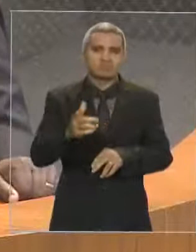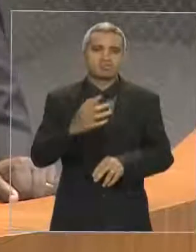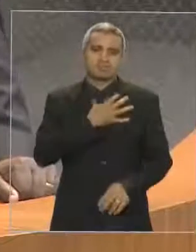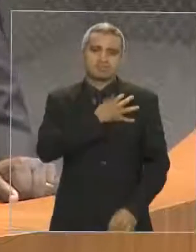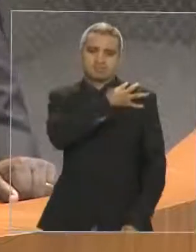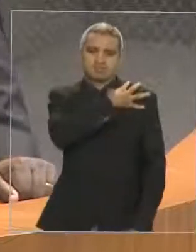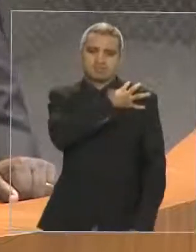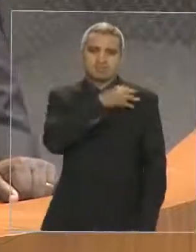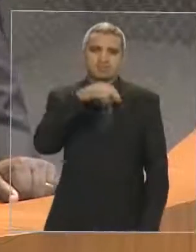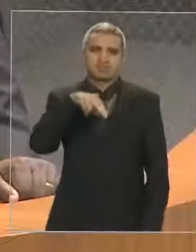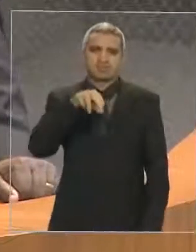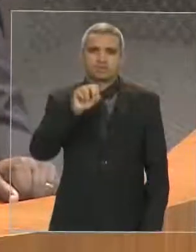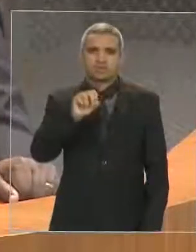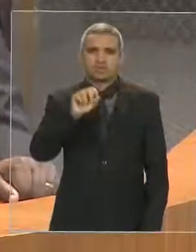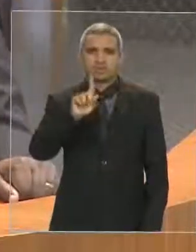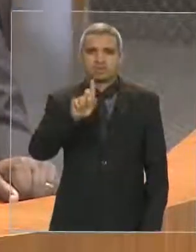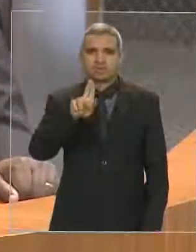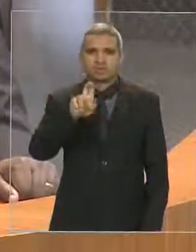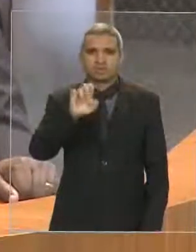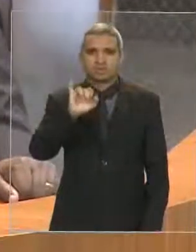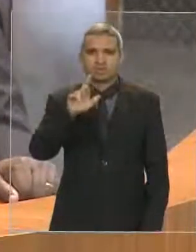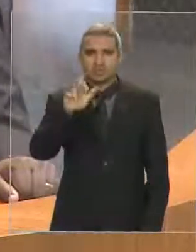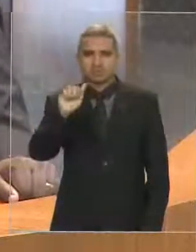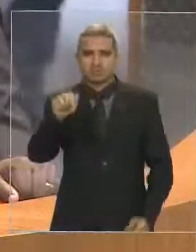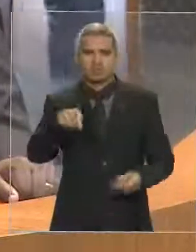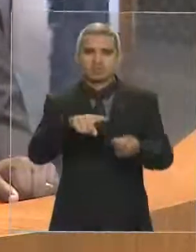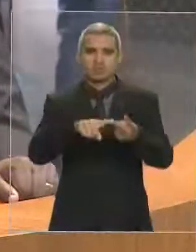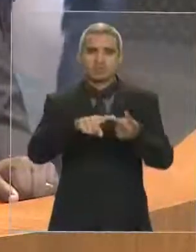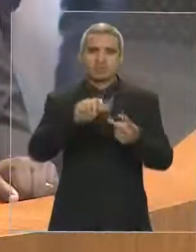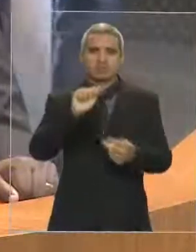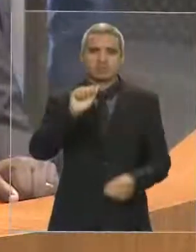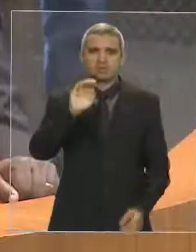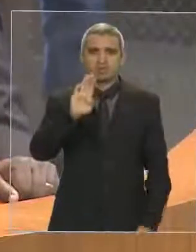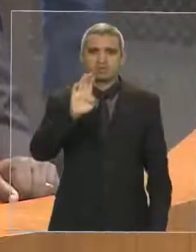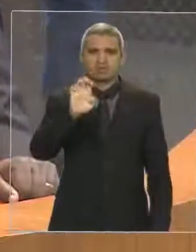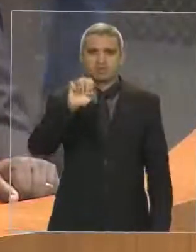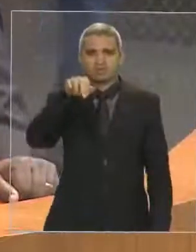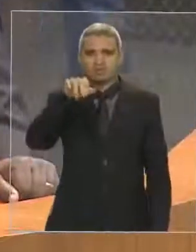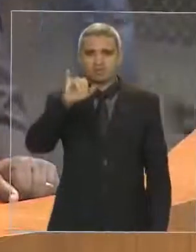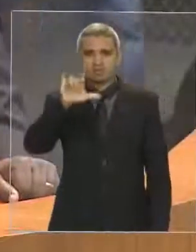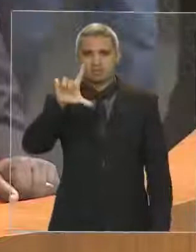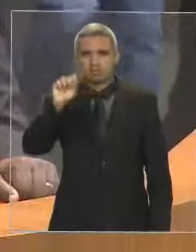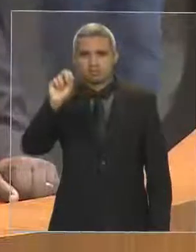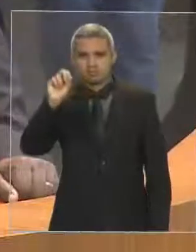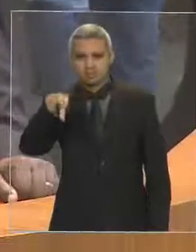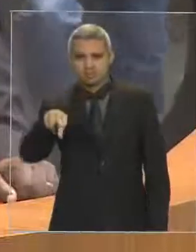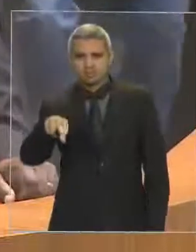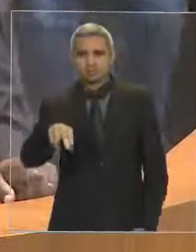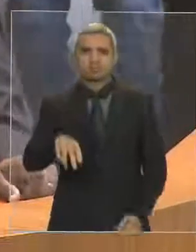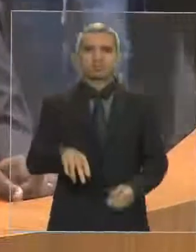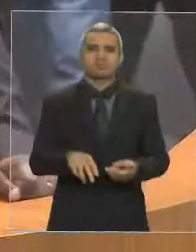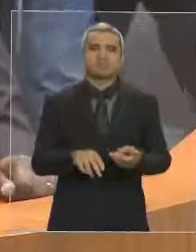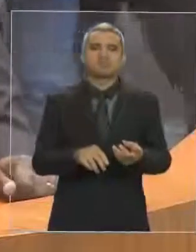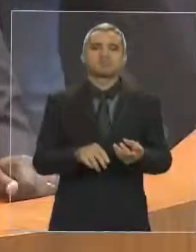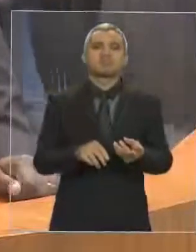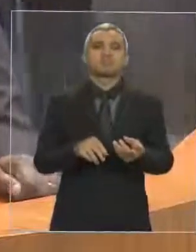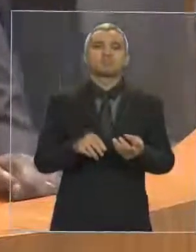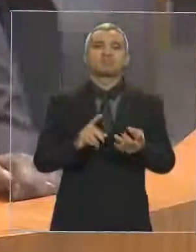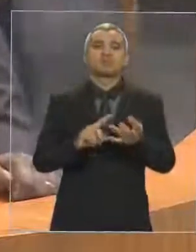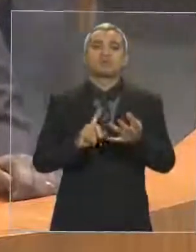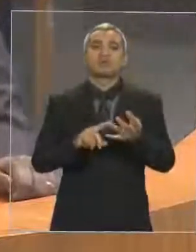o sargento Gemarri, o sargento Ebenilson. E o sargento de Gemarri, ele foi muito feliz quando ele falou sobre sonhos.